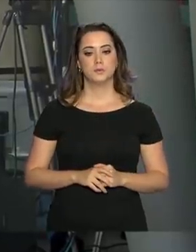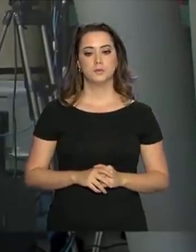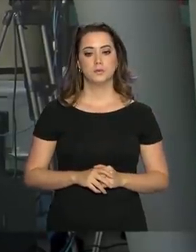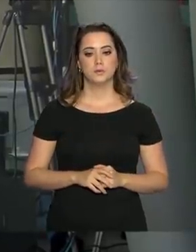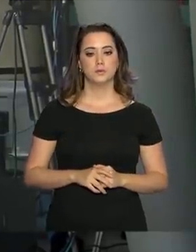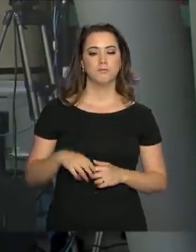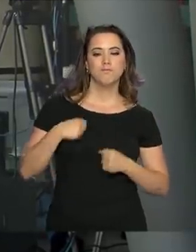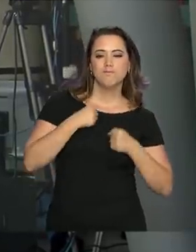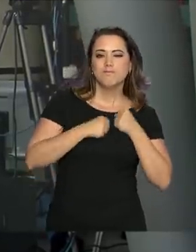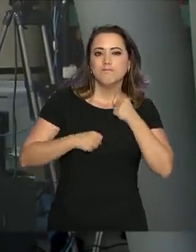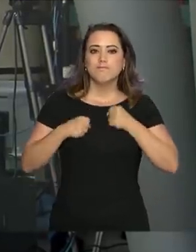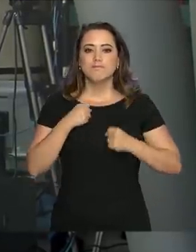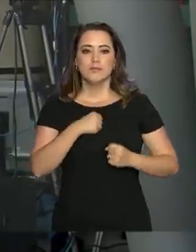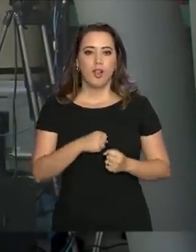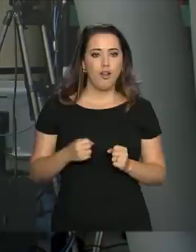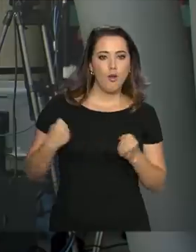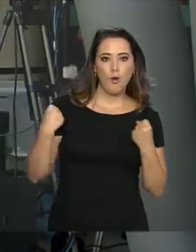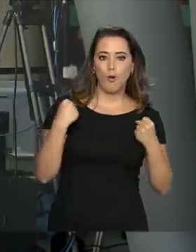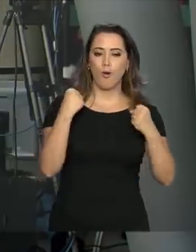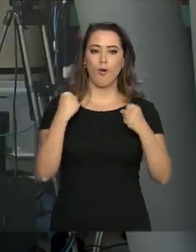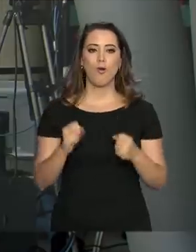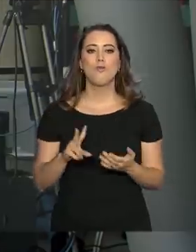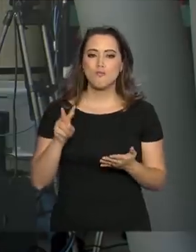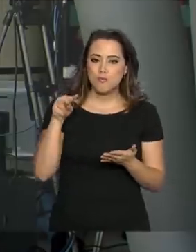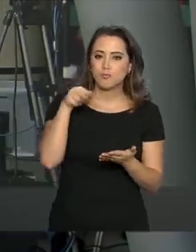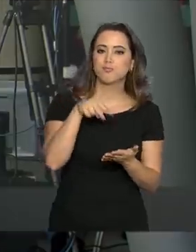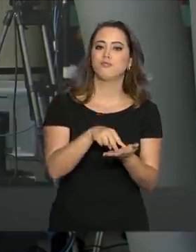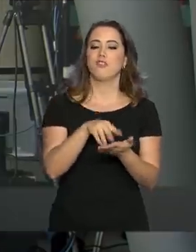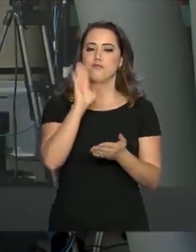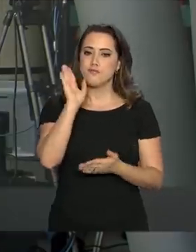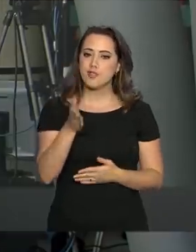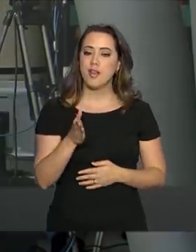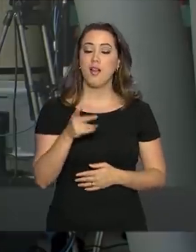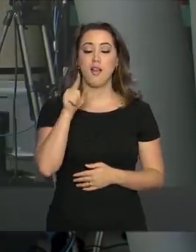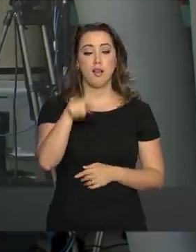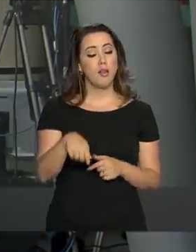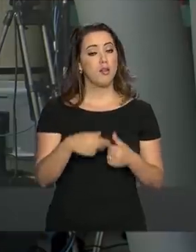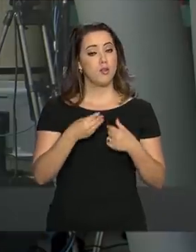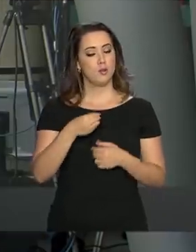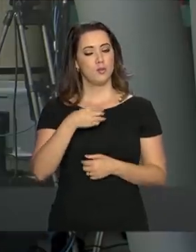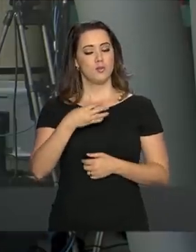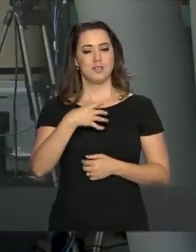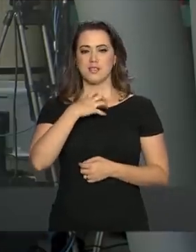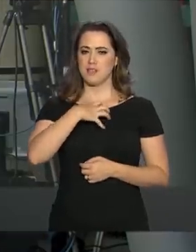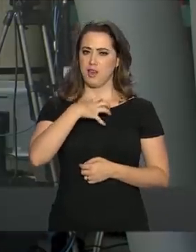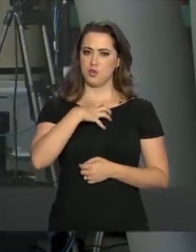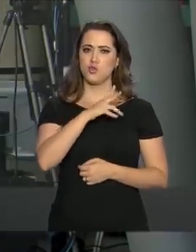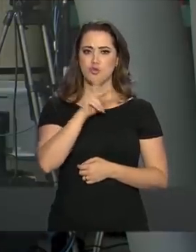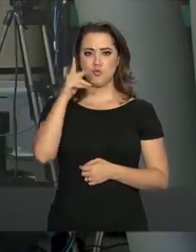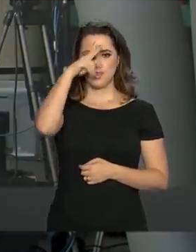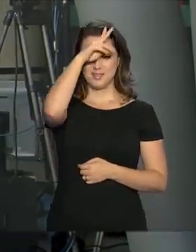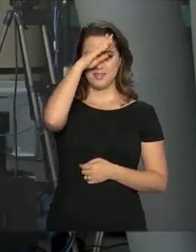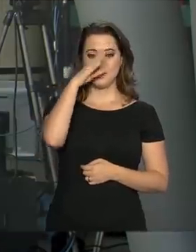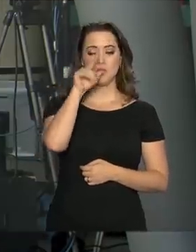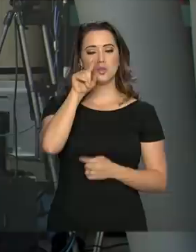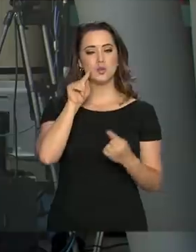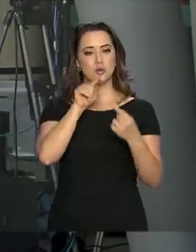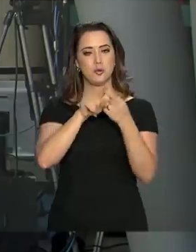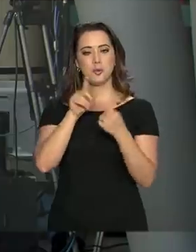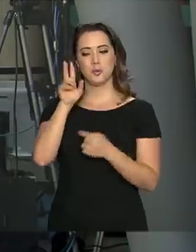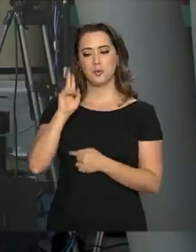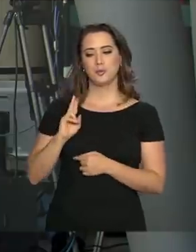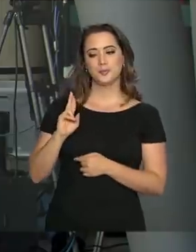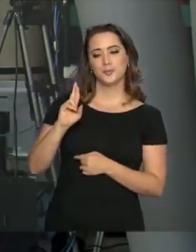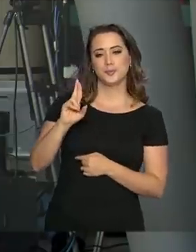Ansioso, vibrando, pronto para combater o bom combate. Esse é o estado de espírito do presidente Jair Bolsonaro, de acordo com o porta